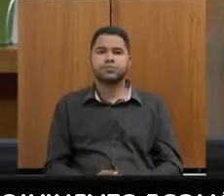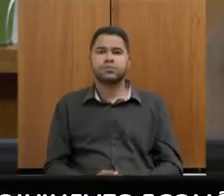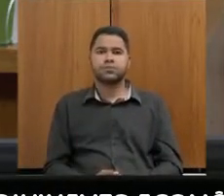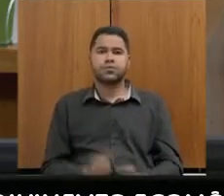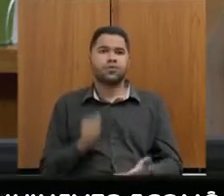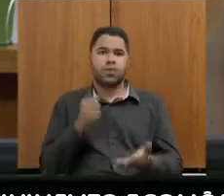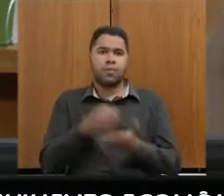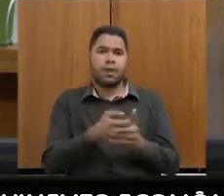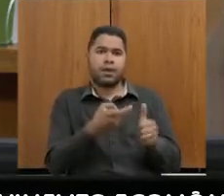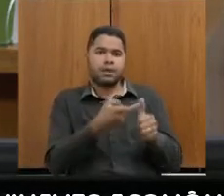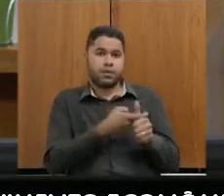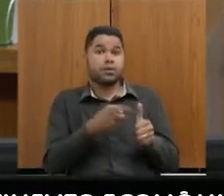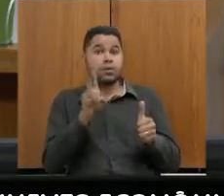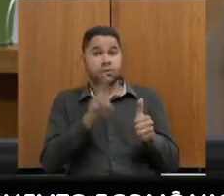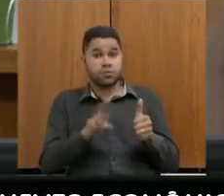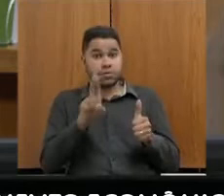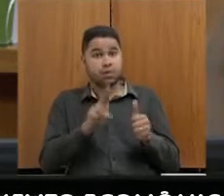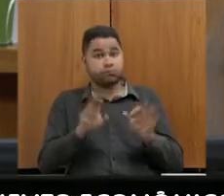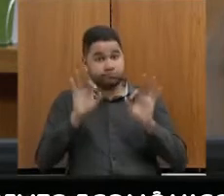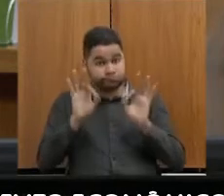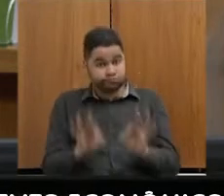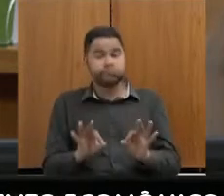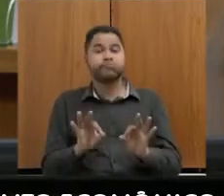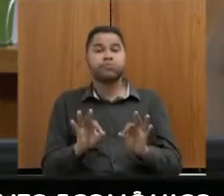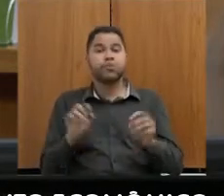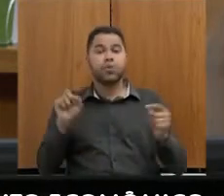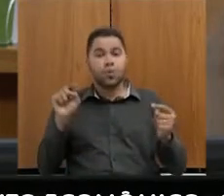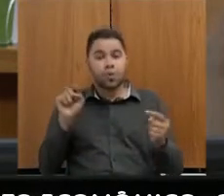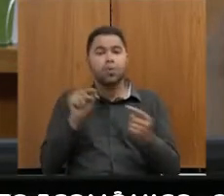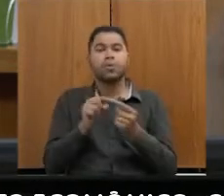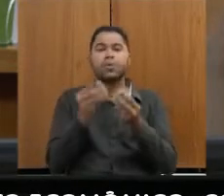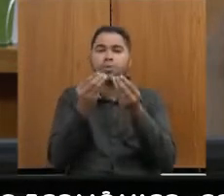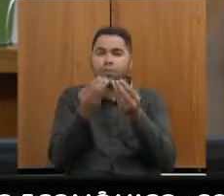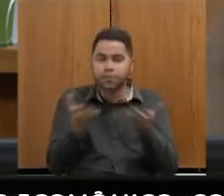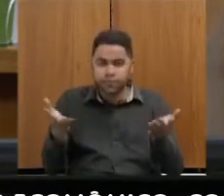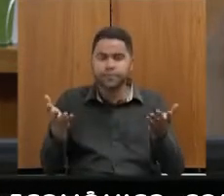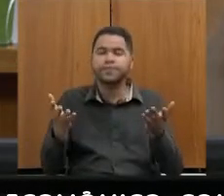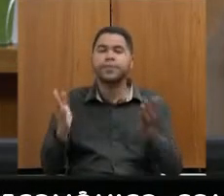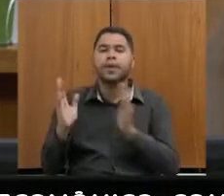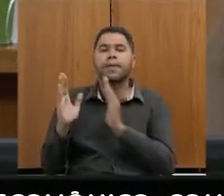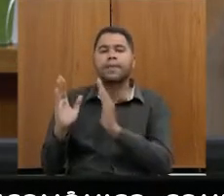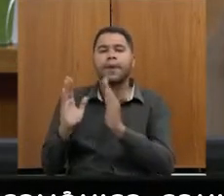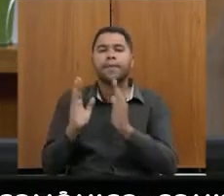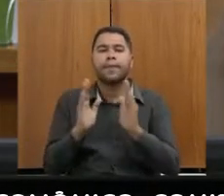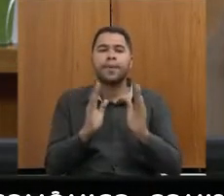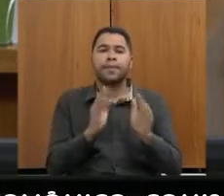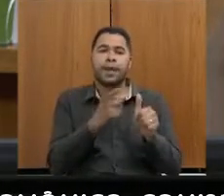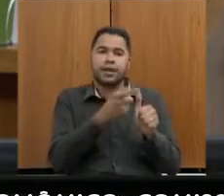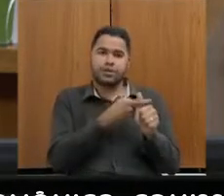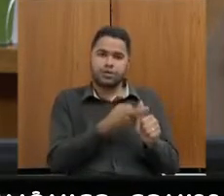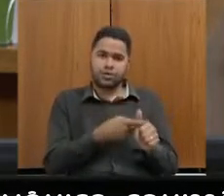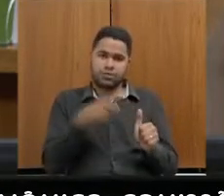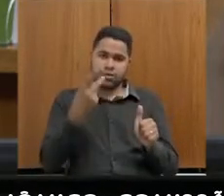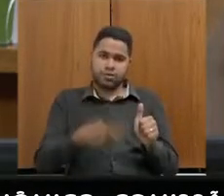foi pago a dívida, ele está sendo usado exatamente com o objetivo de trazer em dia passivos os que o Estado tem.